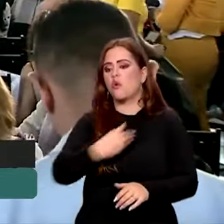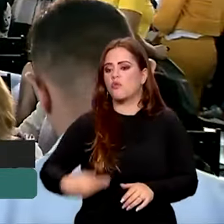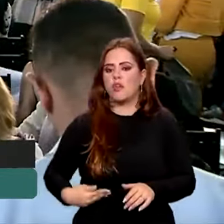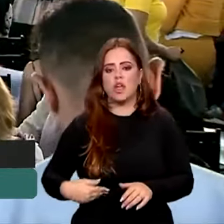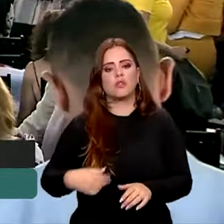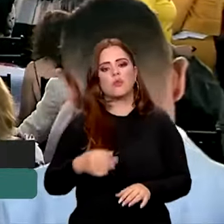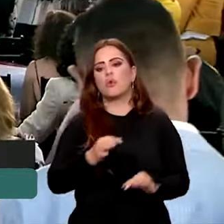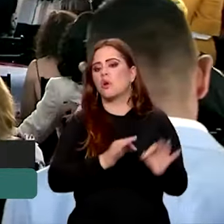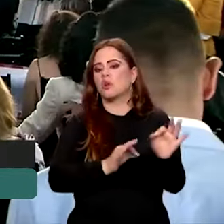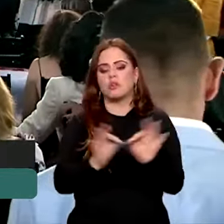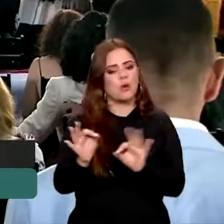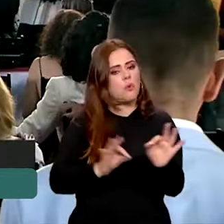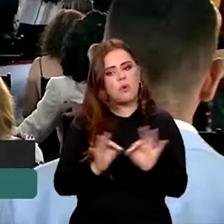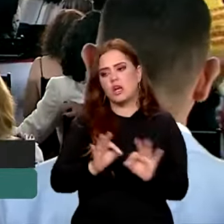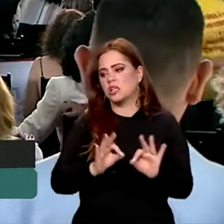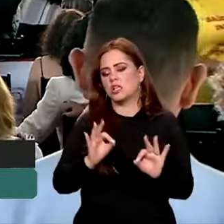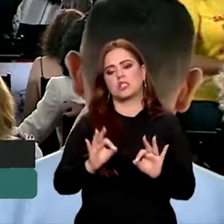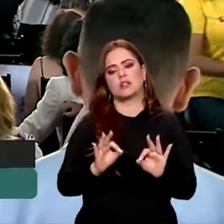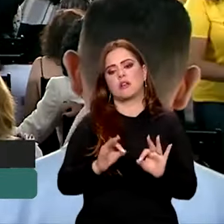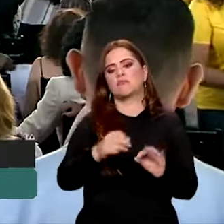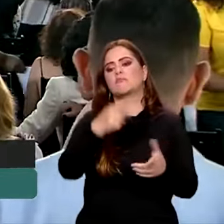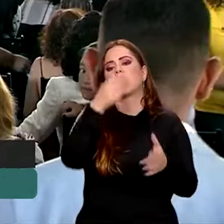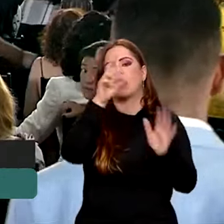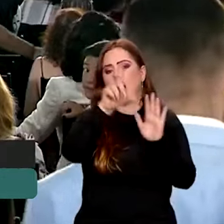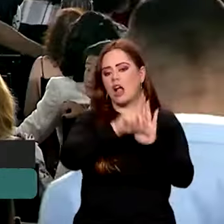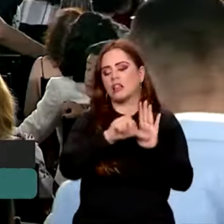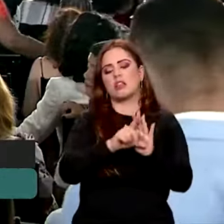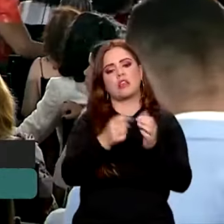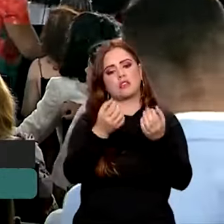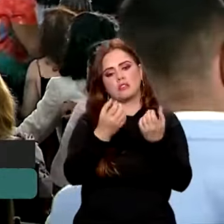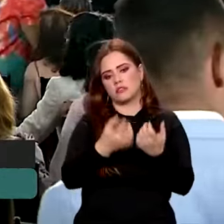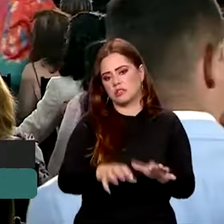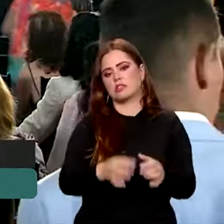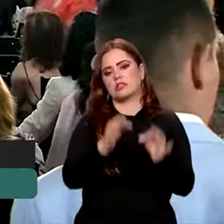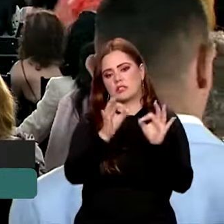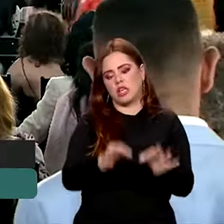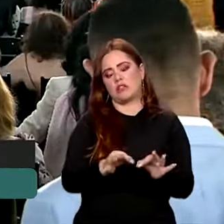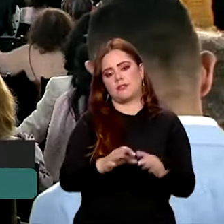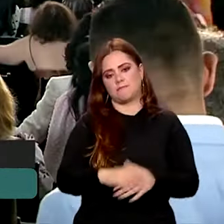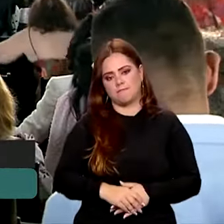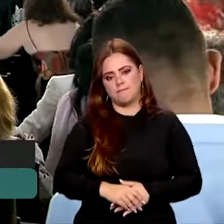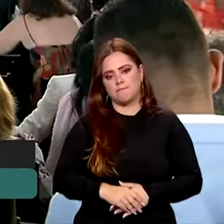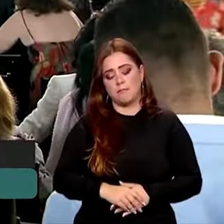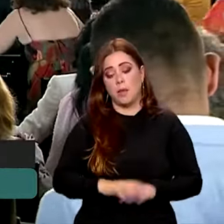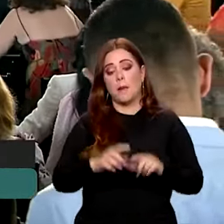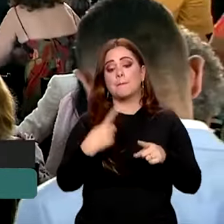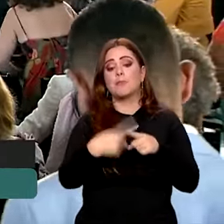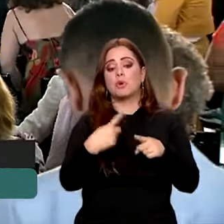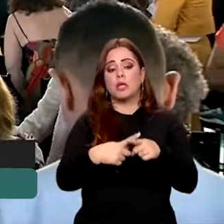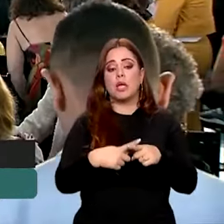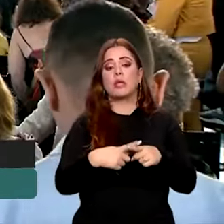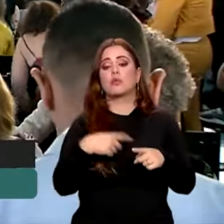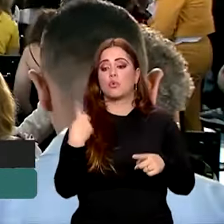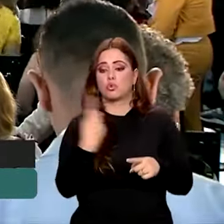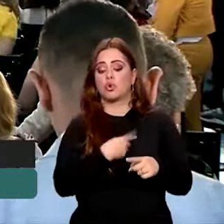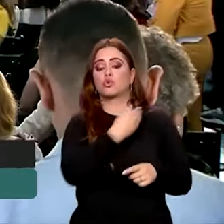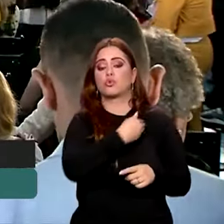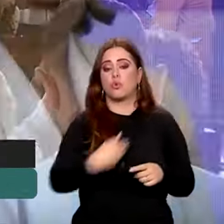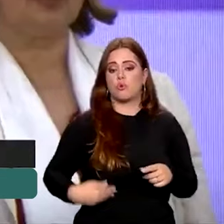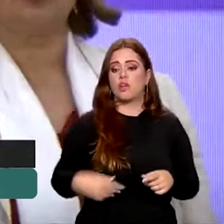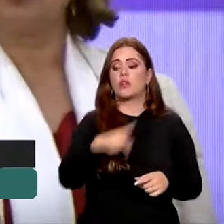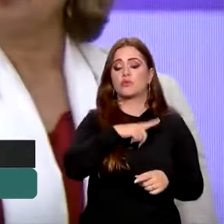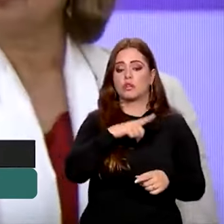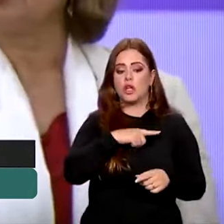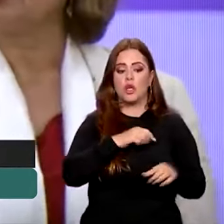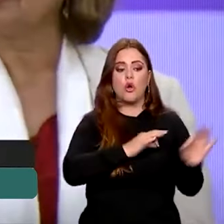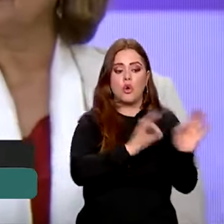governo vai fazer cumprir a lei porque nós temos fiscalização, porque nós temos o Ministério do